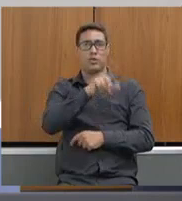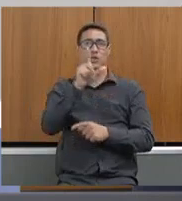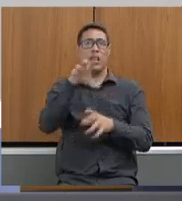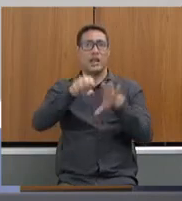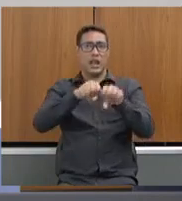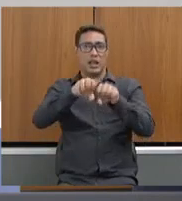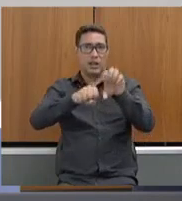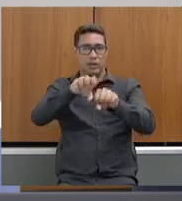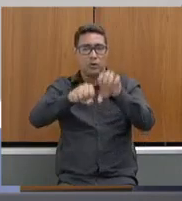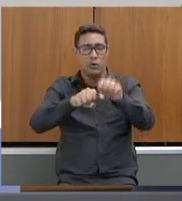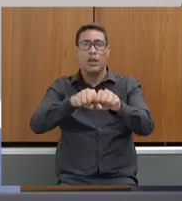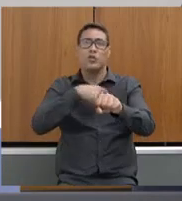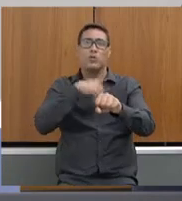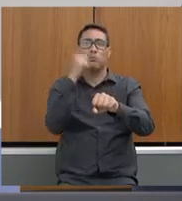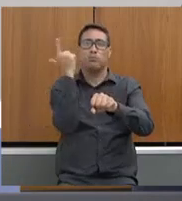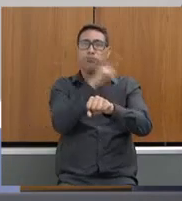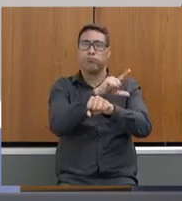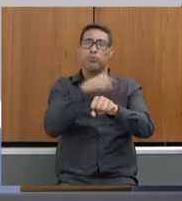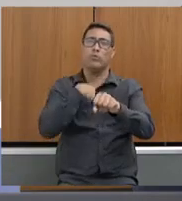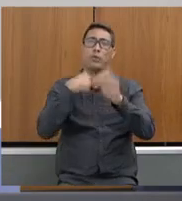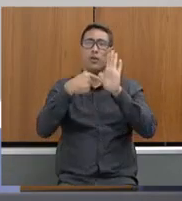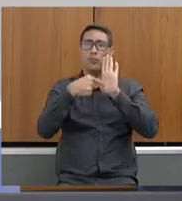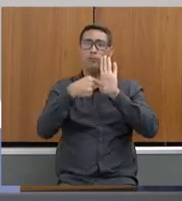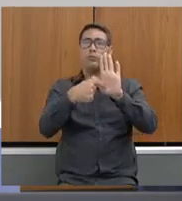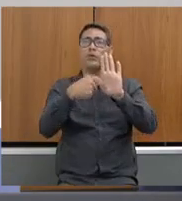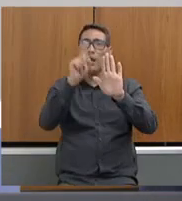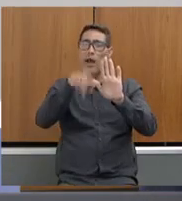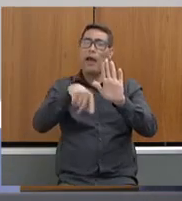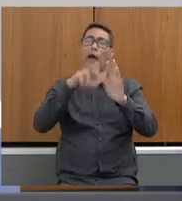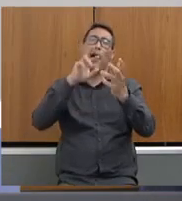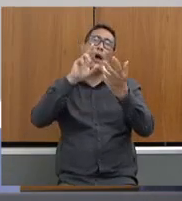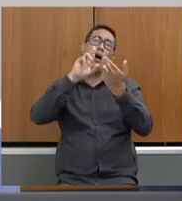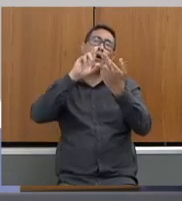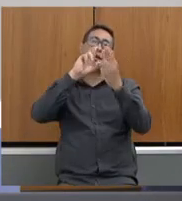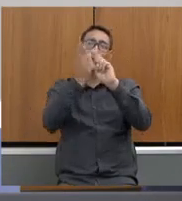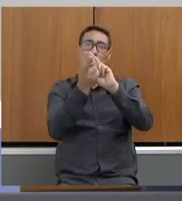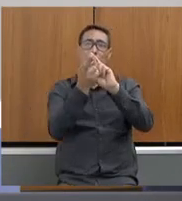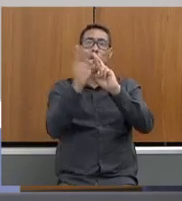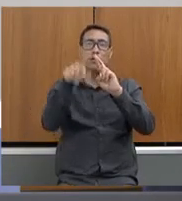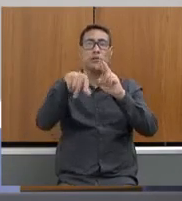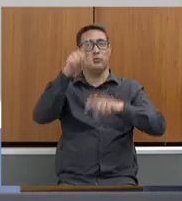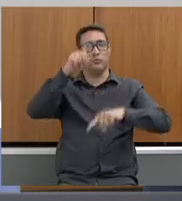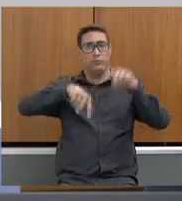conseguimos viabilizar a reciclagem desse material.